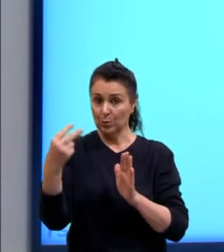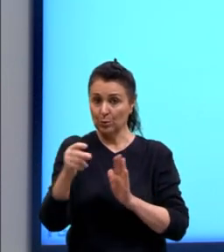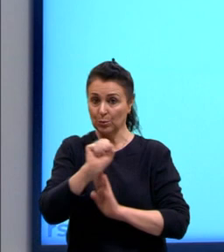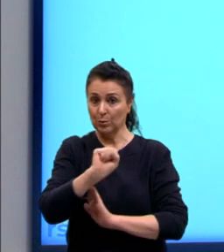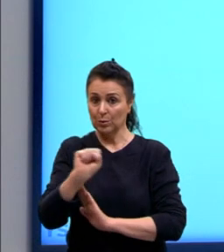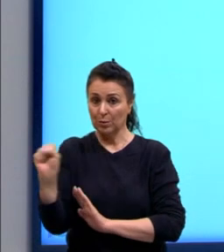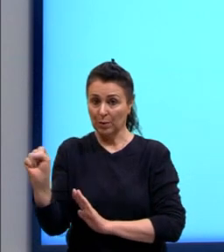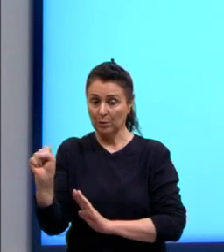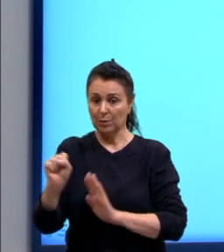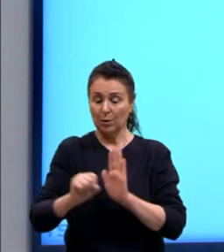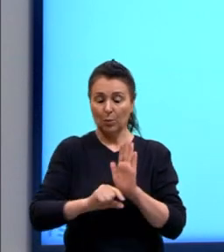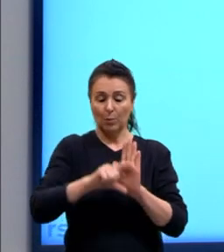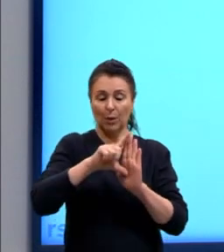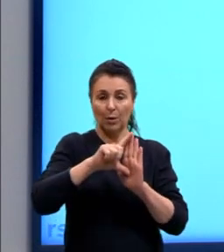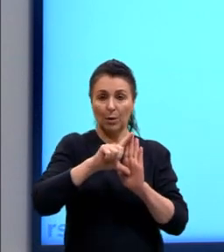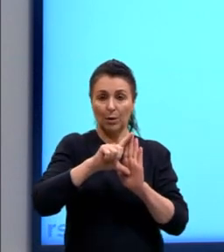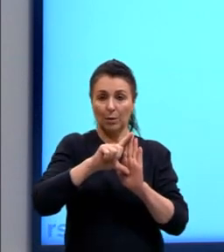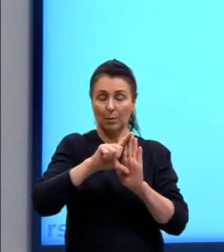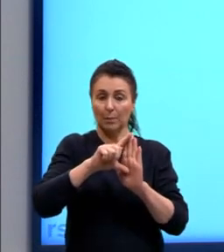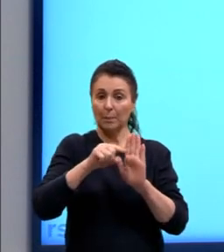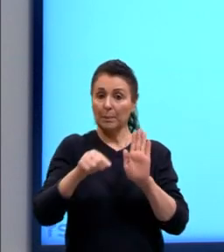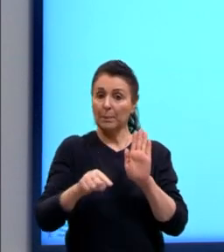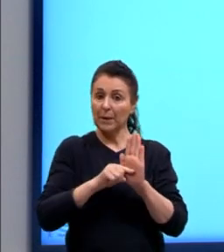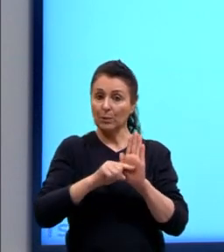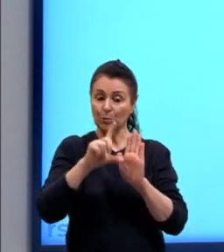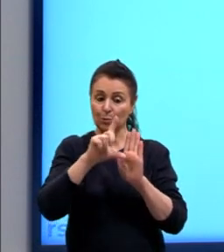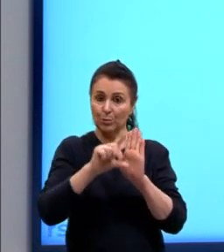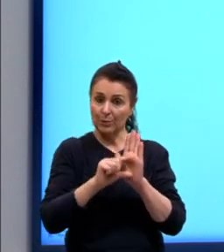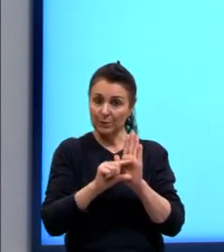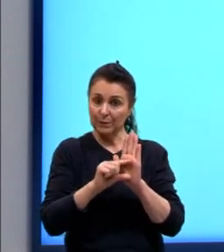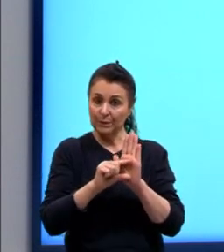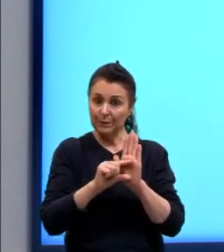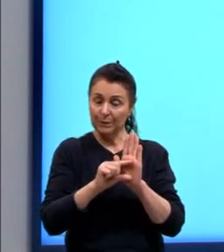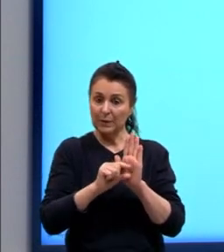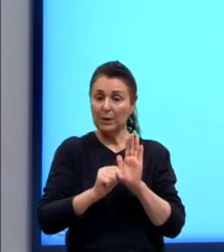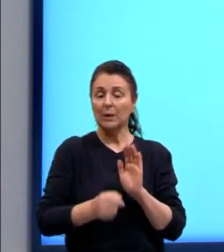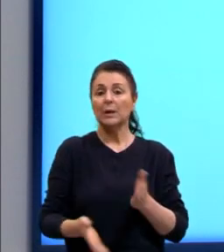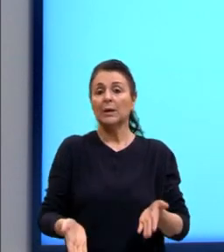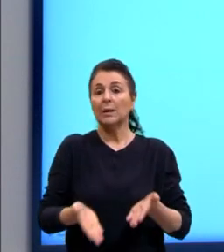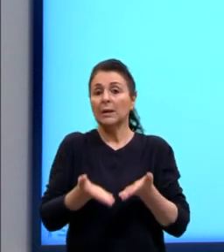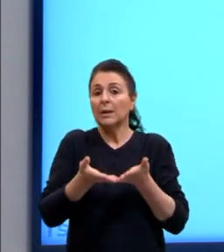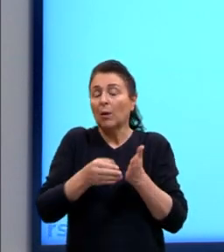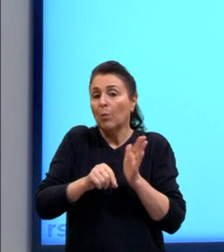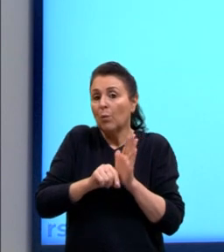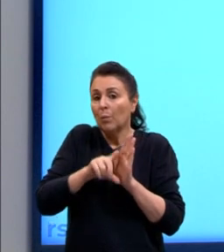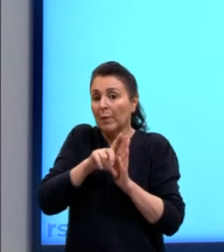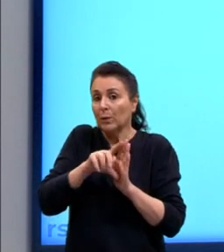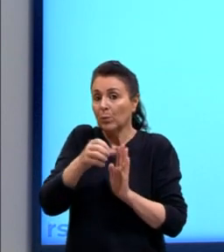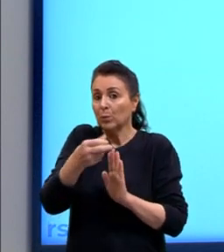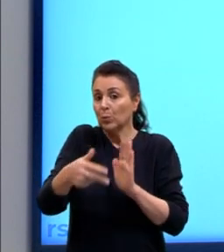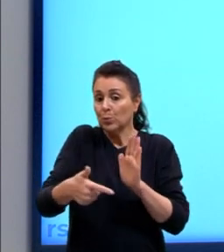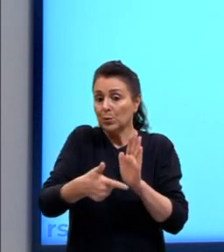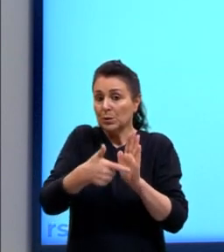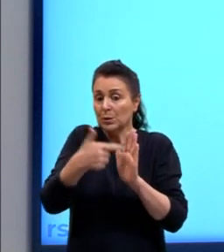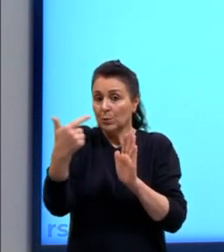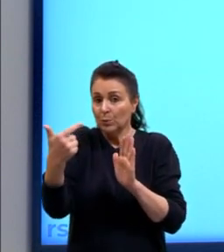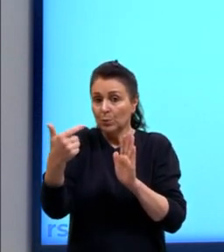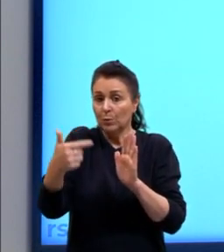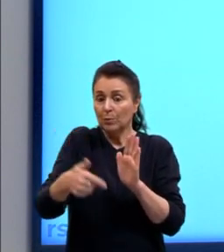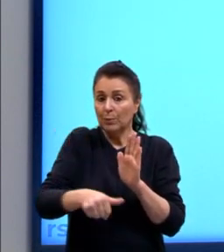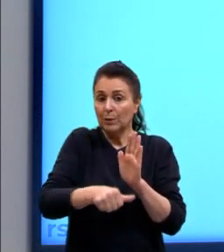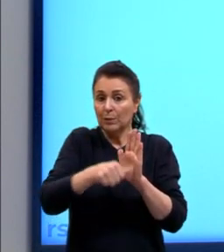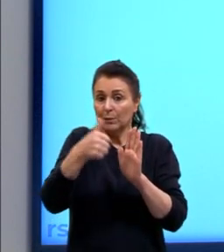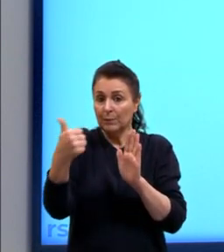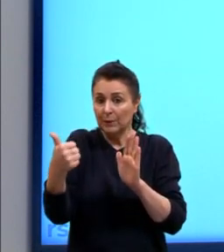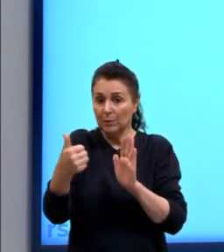o maior valor menos o menor, ou o aumento ali do segundo semestre para o primeiro. Então,